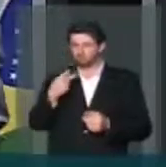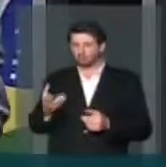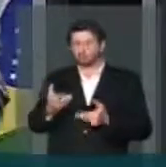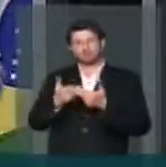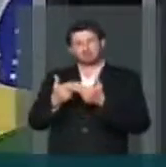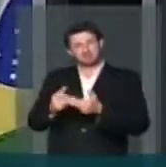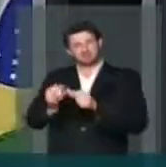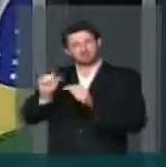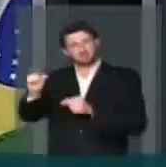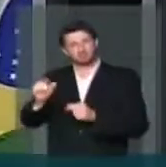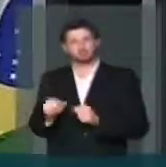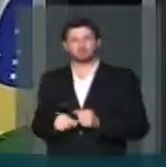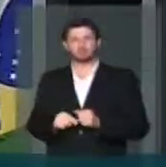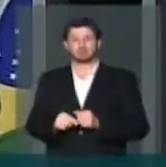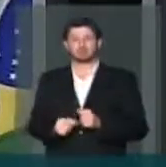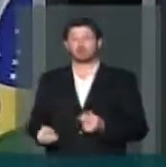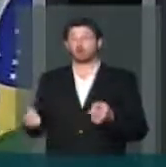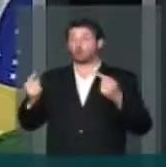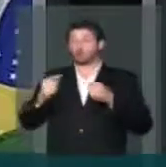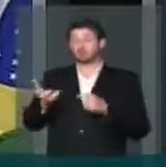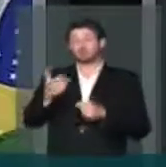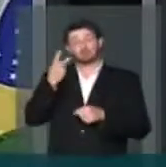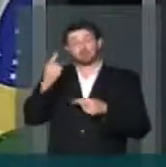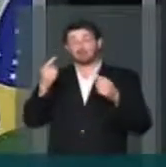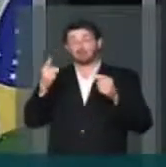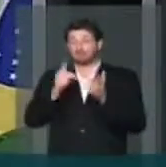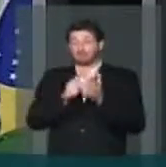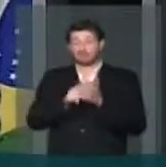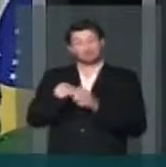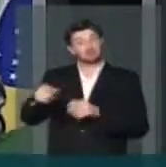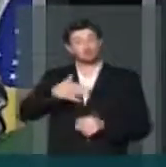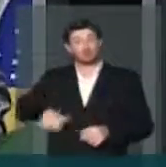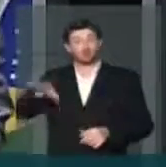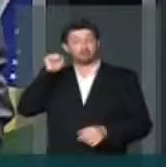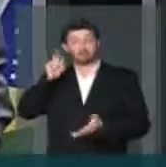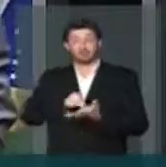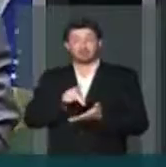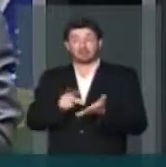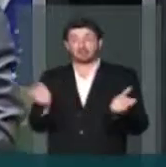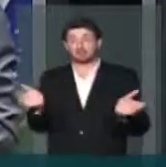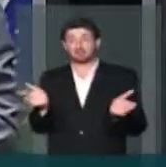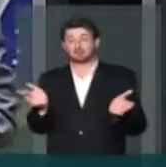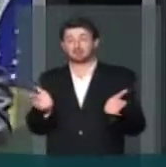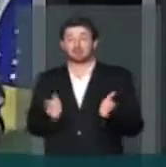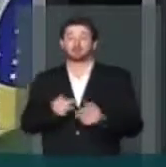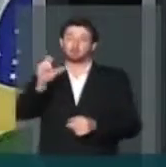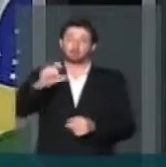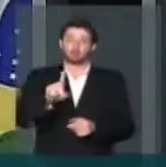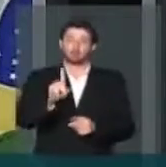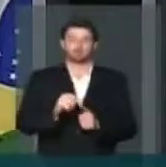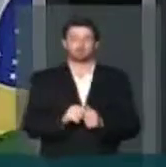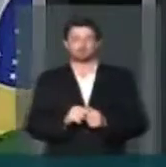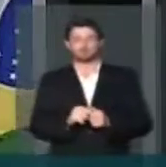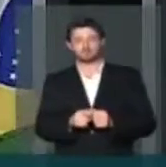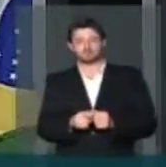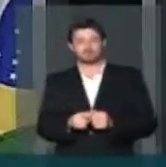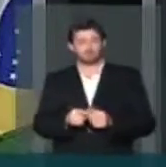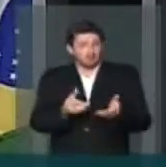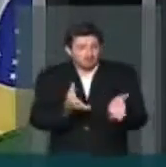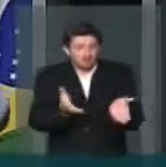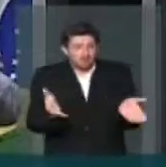tenha paciência. A oposição dizer as verdades que vocês não gostam de ouvir. E mais do que isso, é